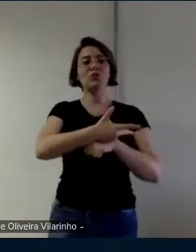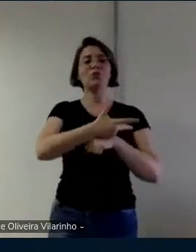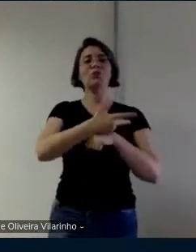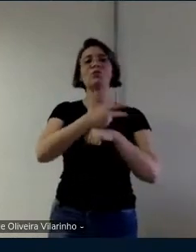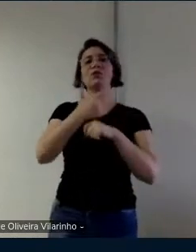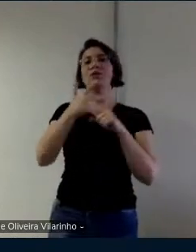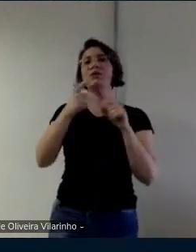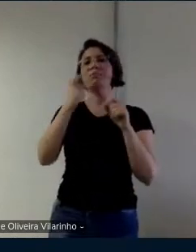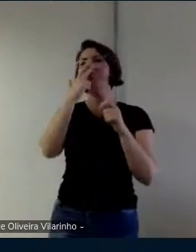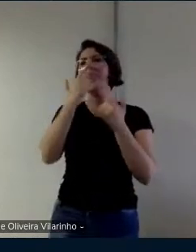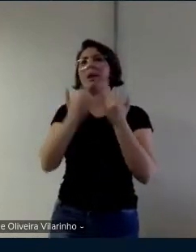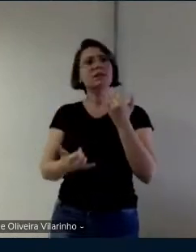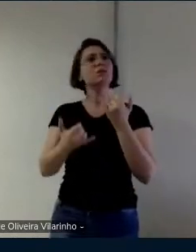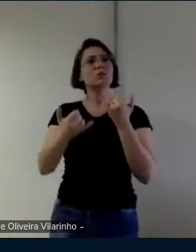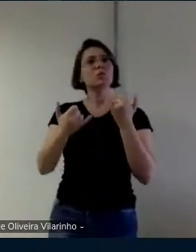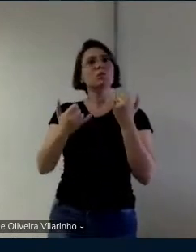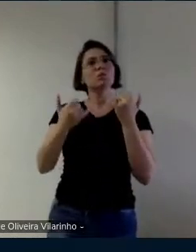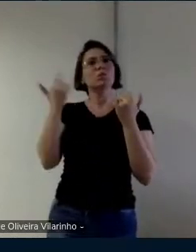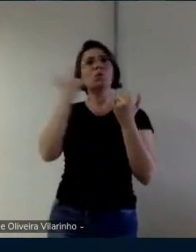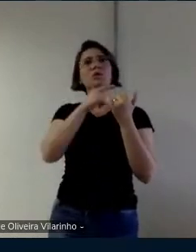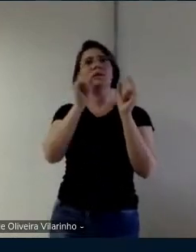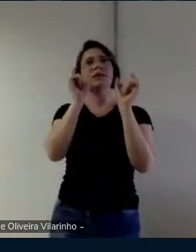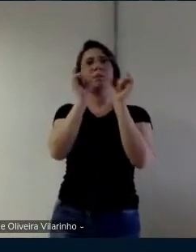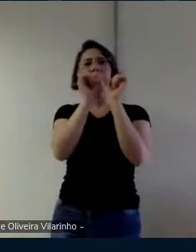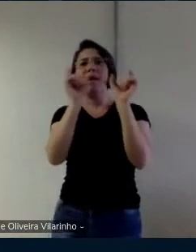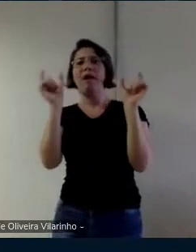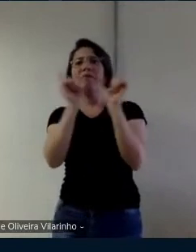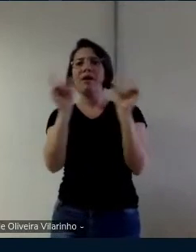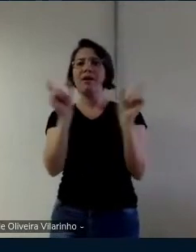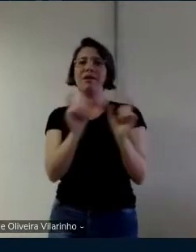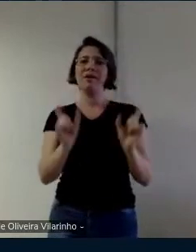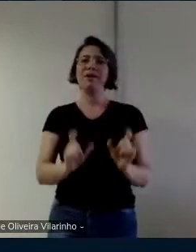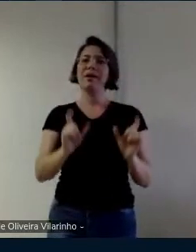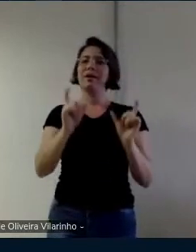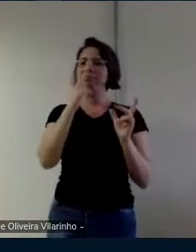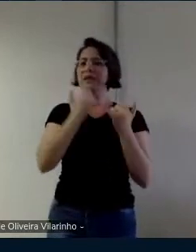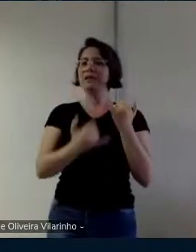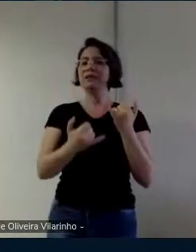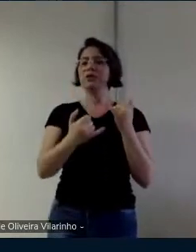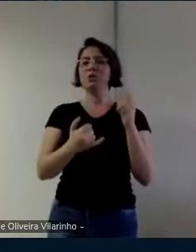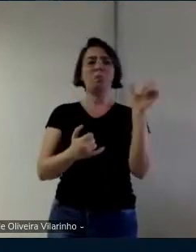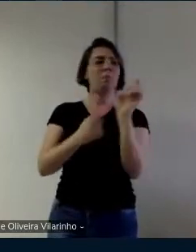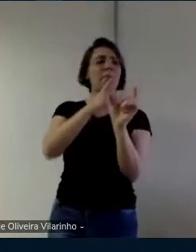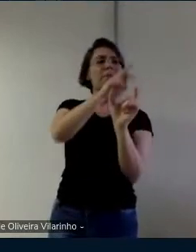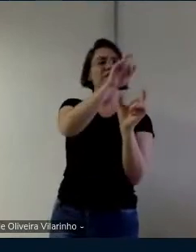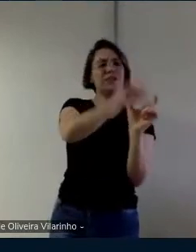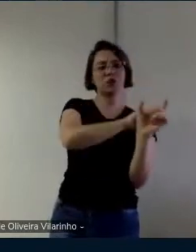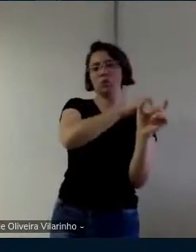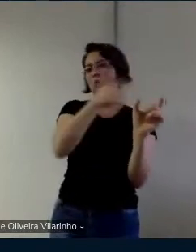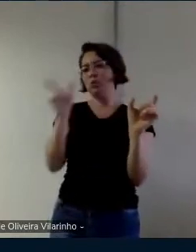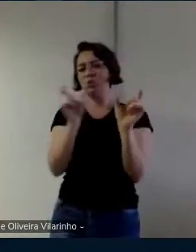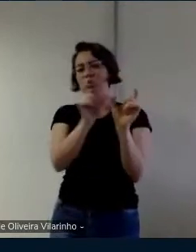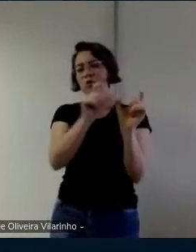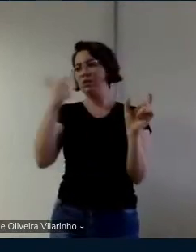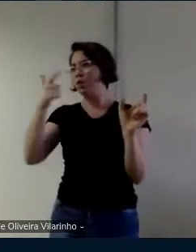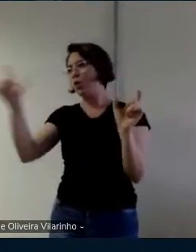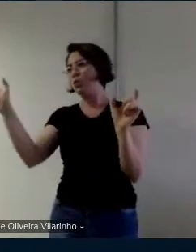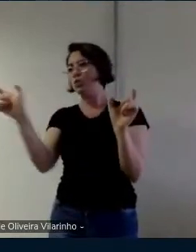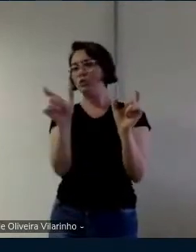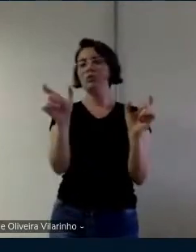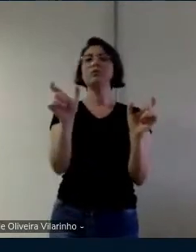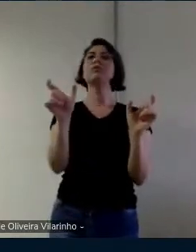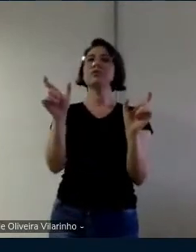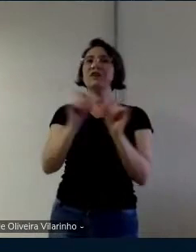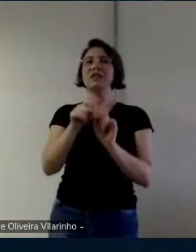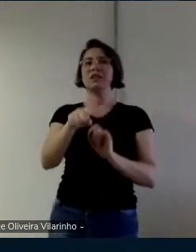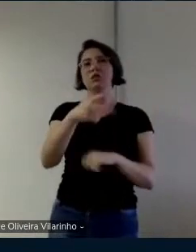coisa construindo as palavras desse jeito então foi bem legal e uma das coisas que eu atentei pra ela